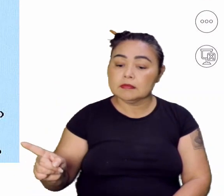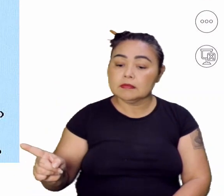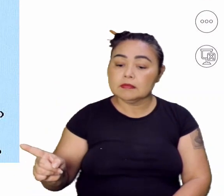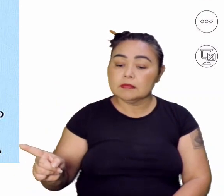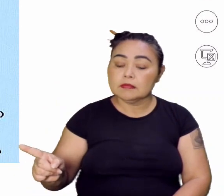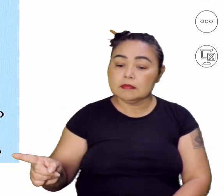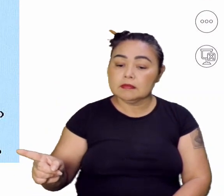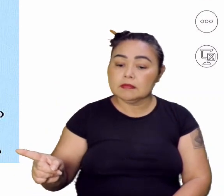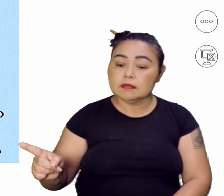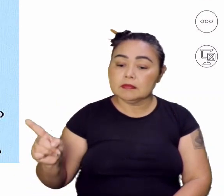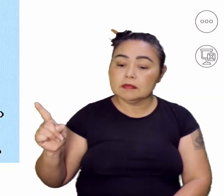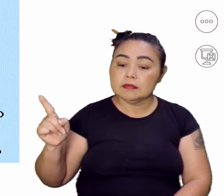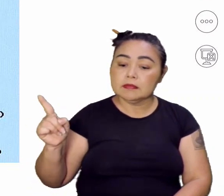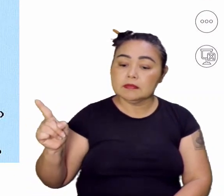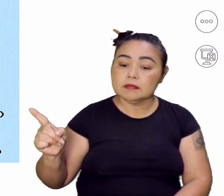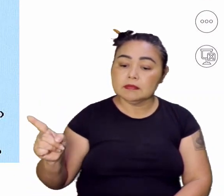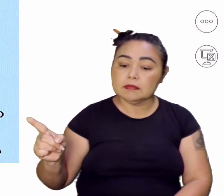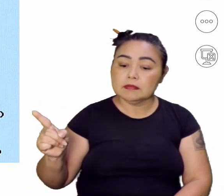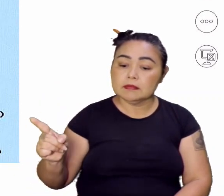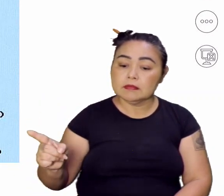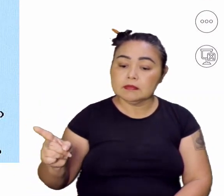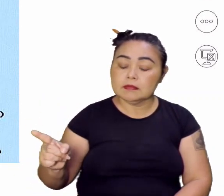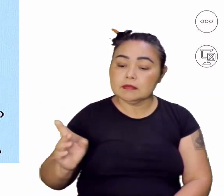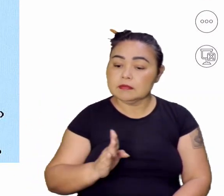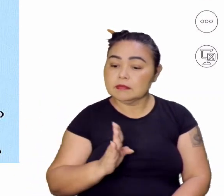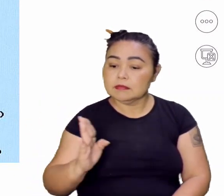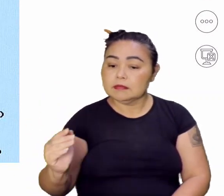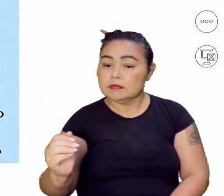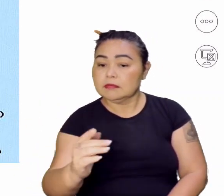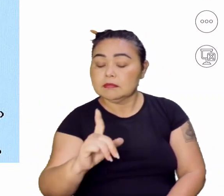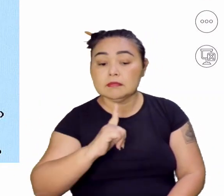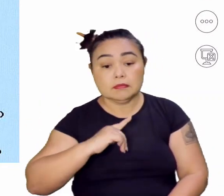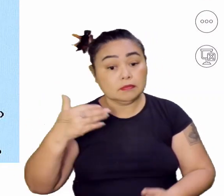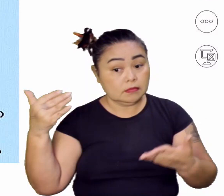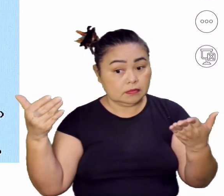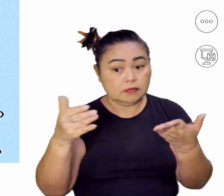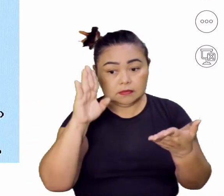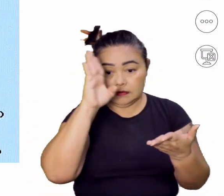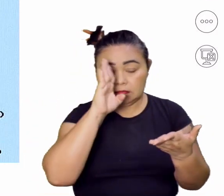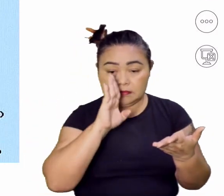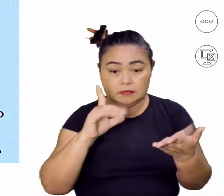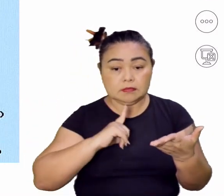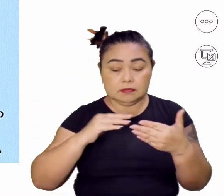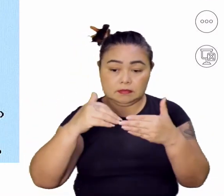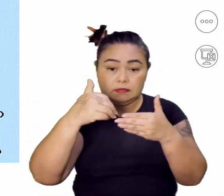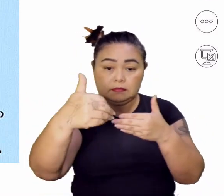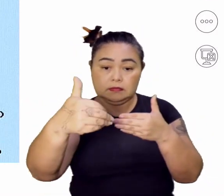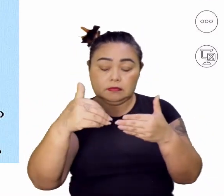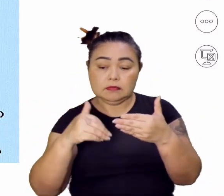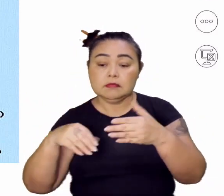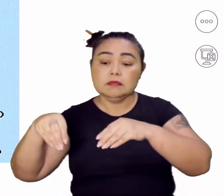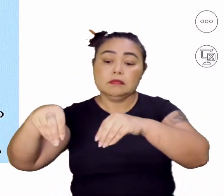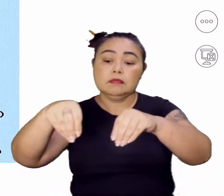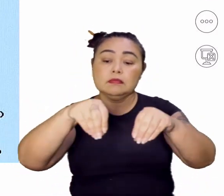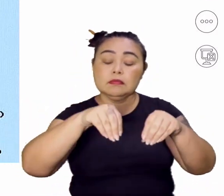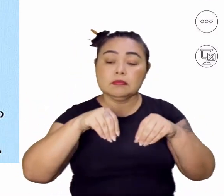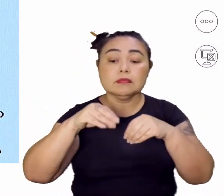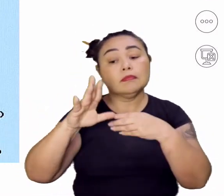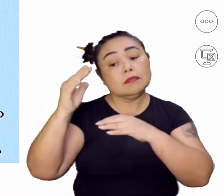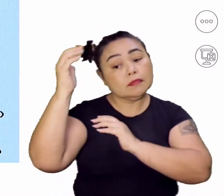são as entradas e bandeiras no Brasil. Os limites atuais do Brasil, hoje, nós temos aí, as terras pertencentes à Espanha, essa de